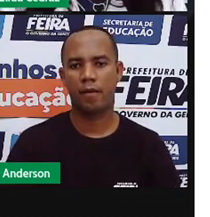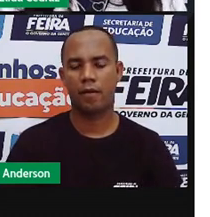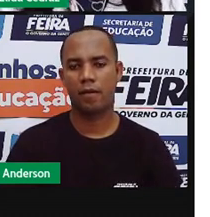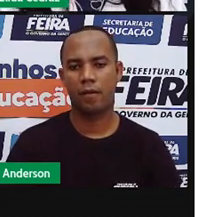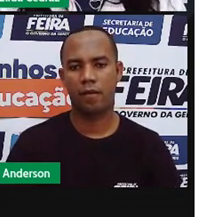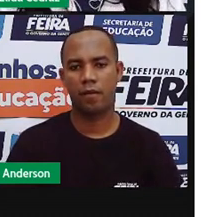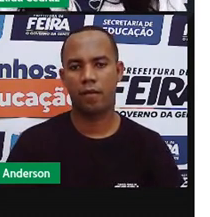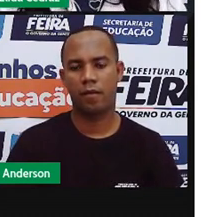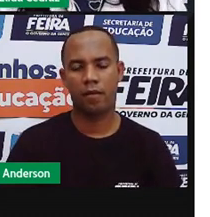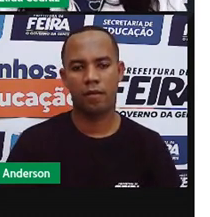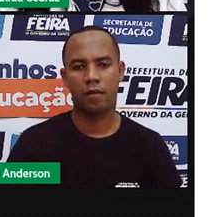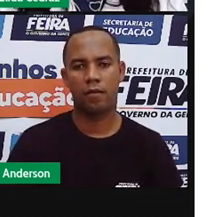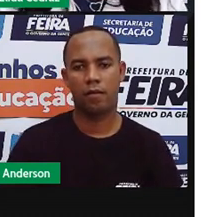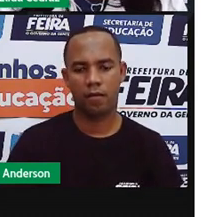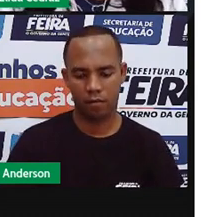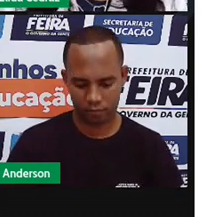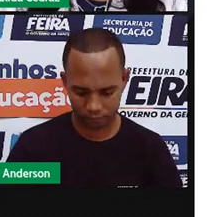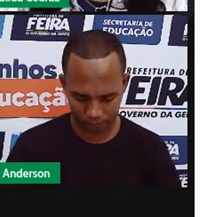Pronto.